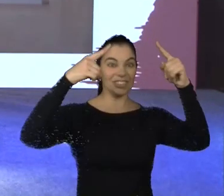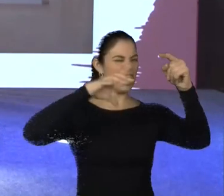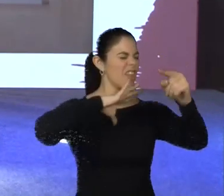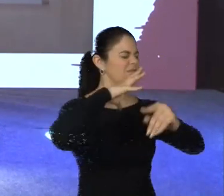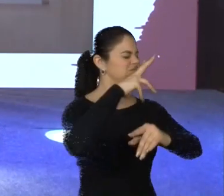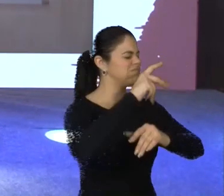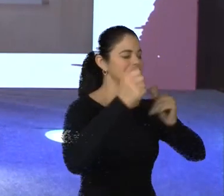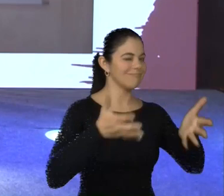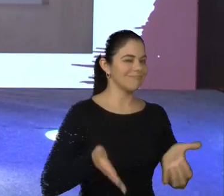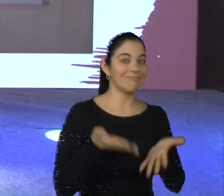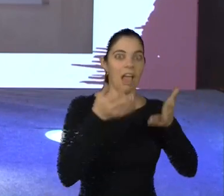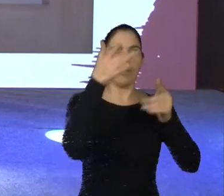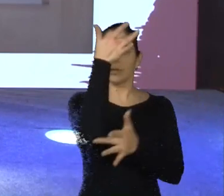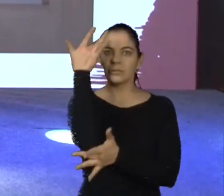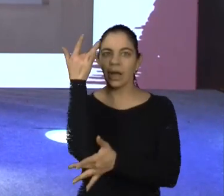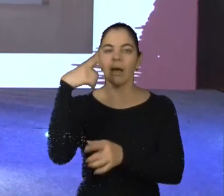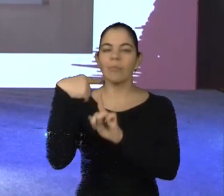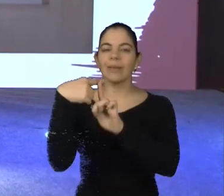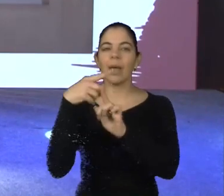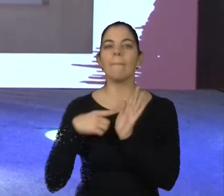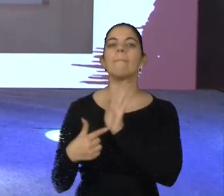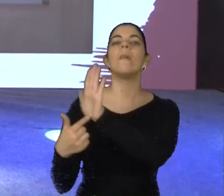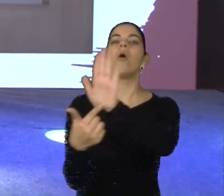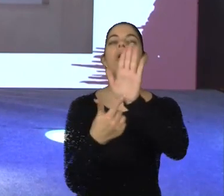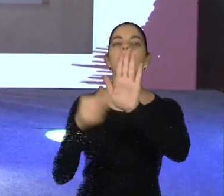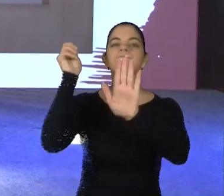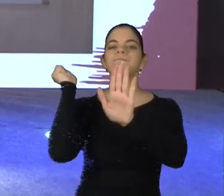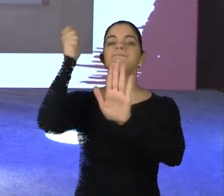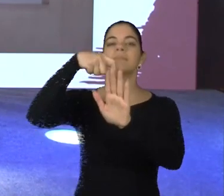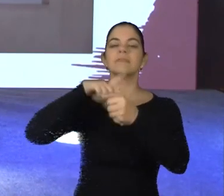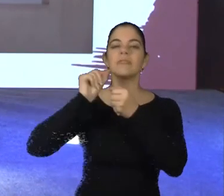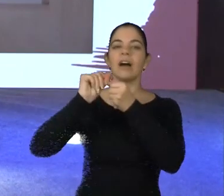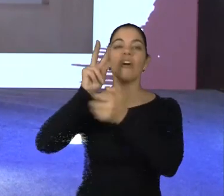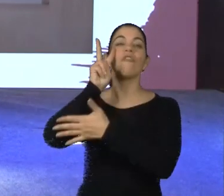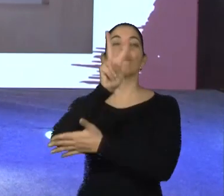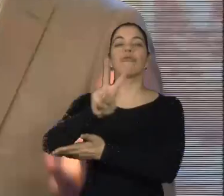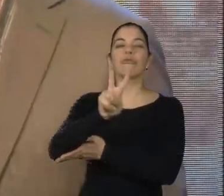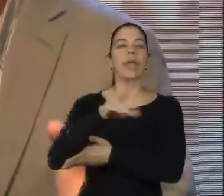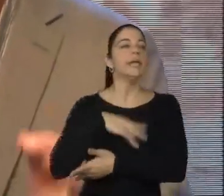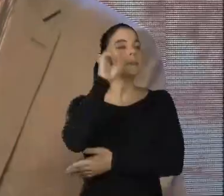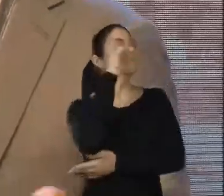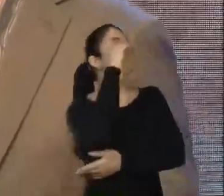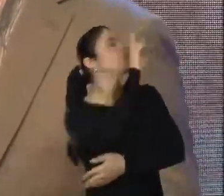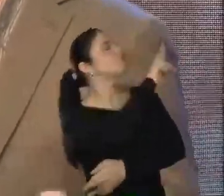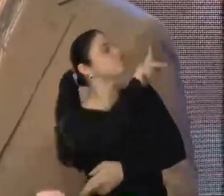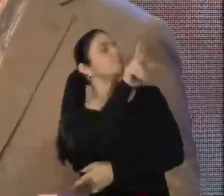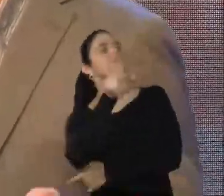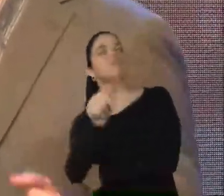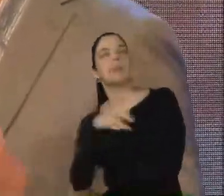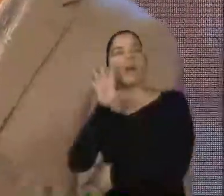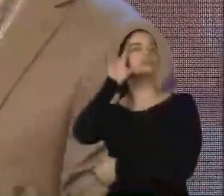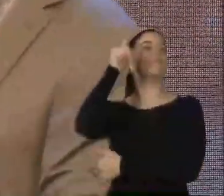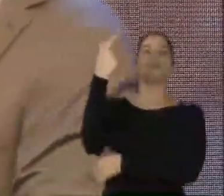as pessoas, e ela configura a capacidade dos nossos lobos frontais de mostrarem alternativas inéditas para a solução de problemas.